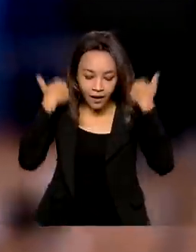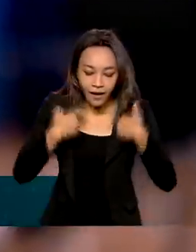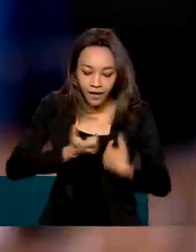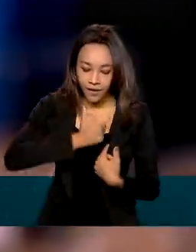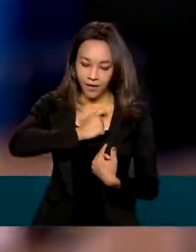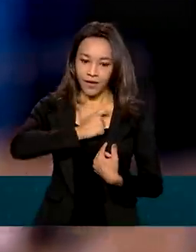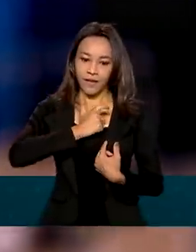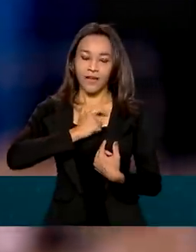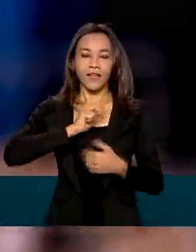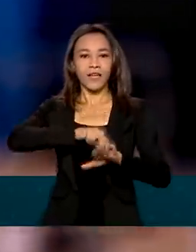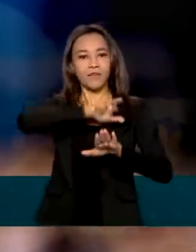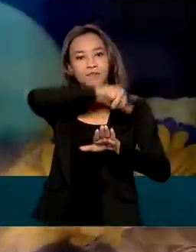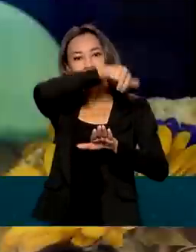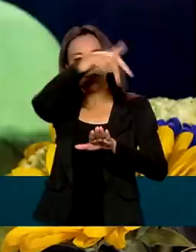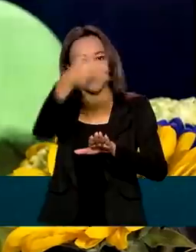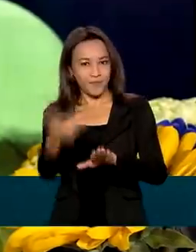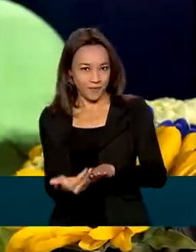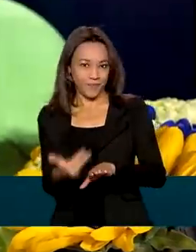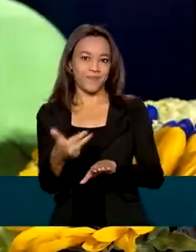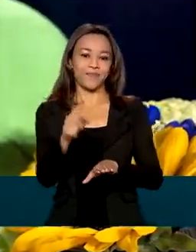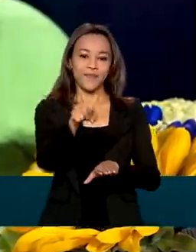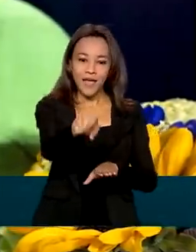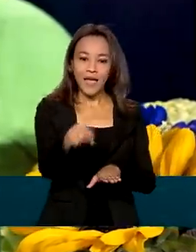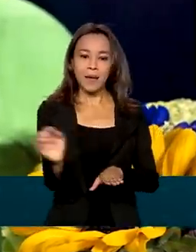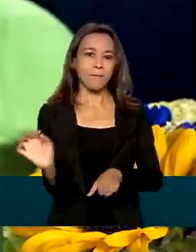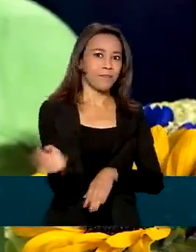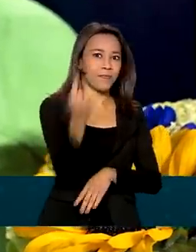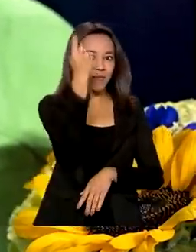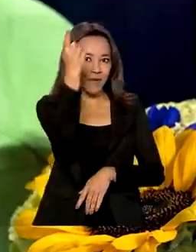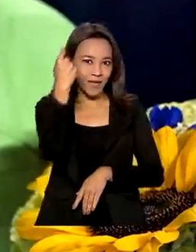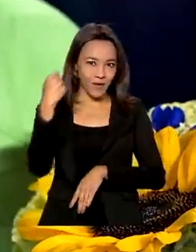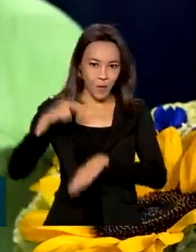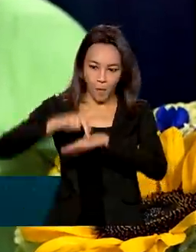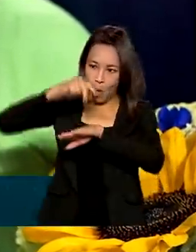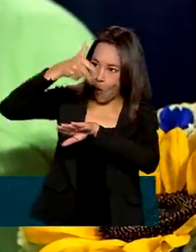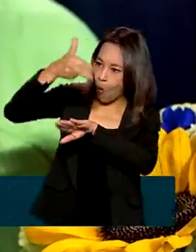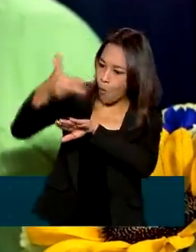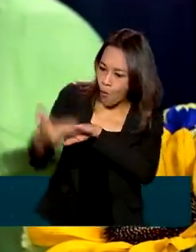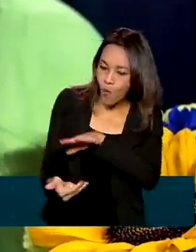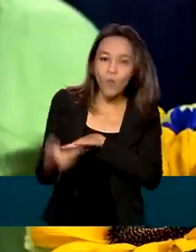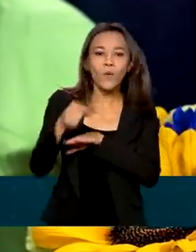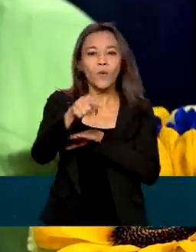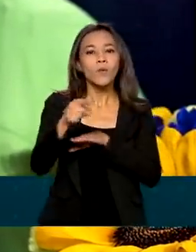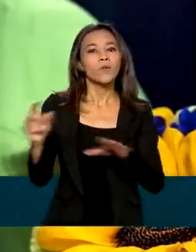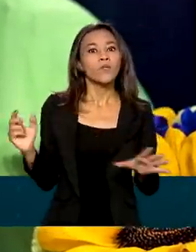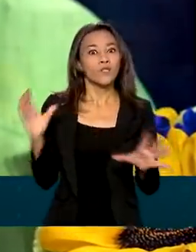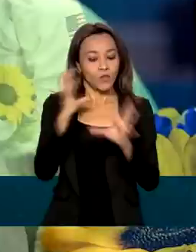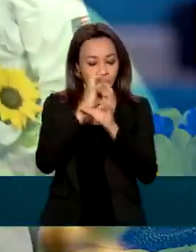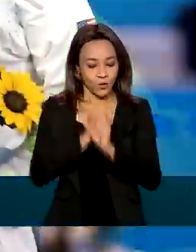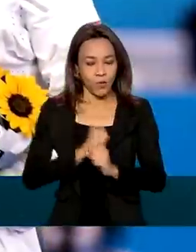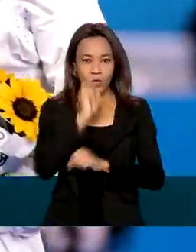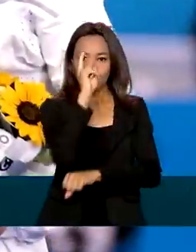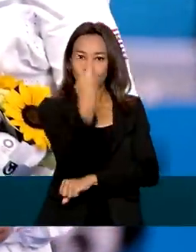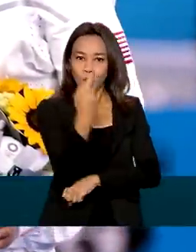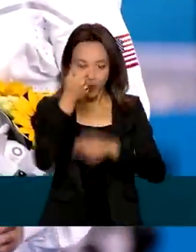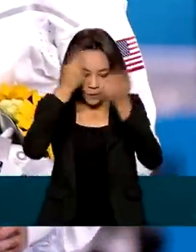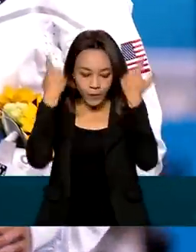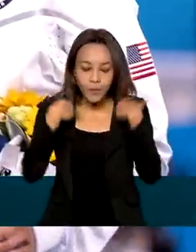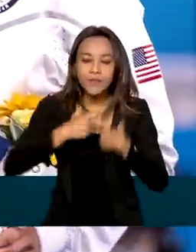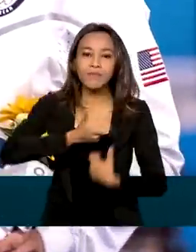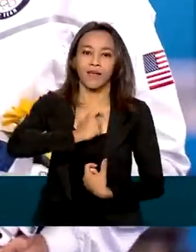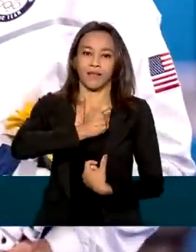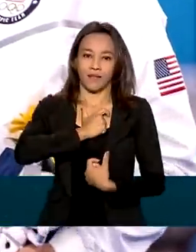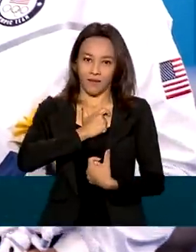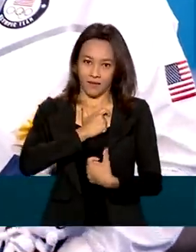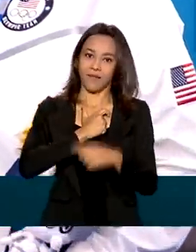artística em uma Olimpíada. Com o primeiro lugar no salto, Rebeca soma duas medalhas nos Jogos de Tóquio.